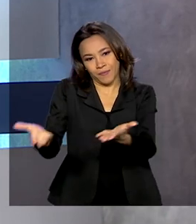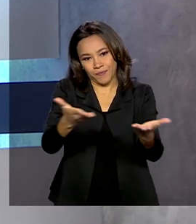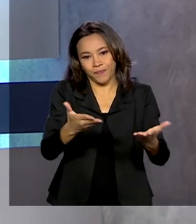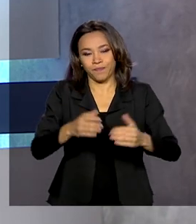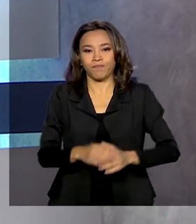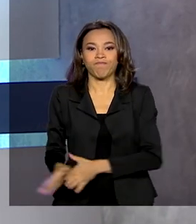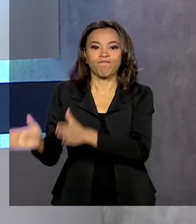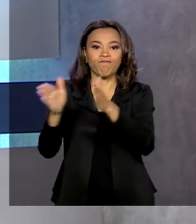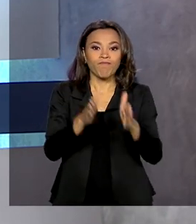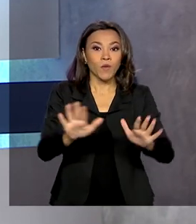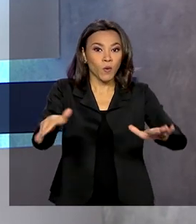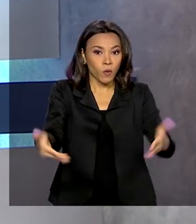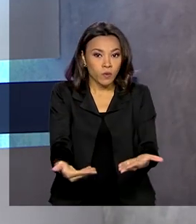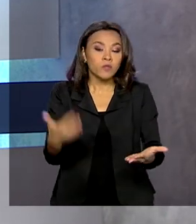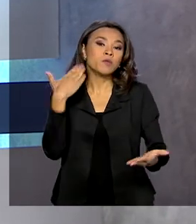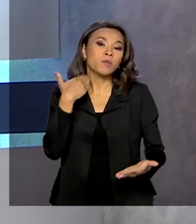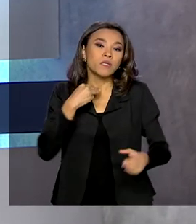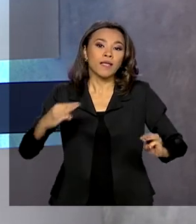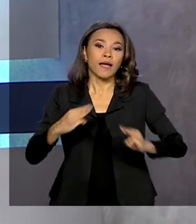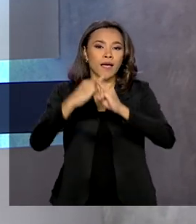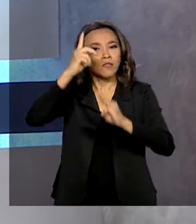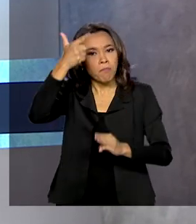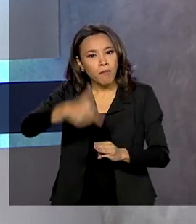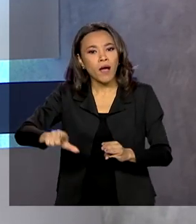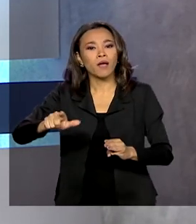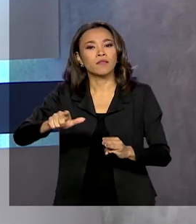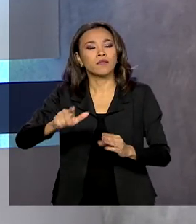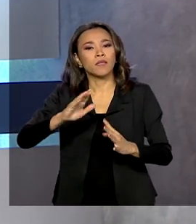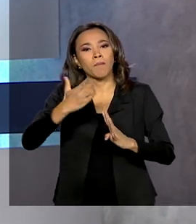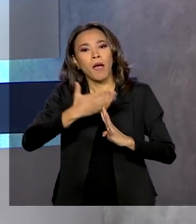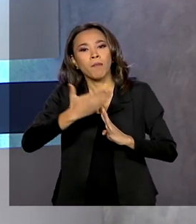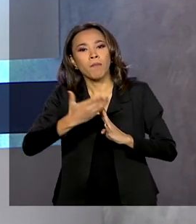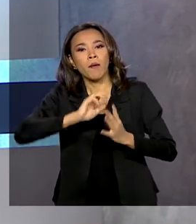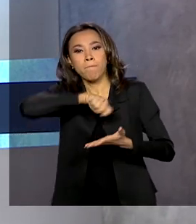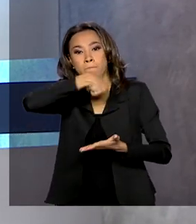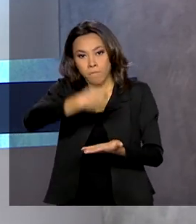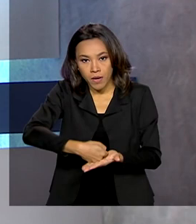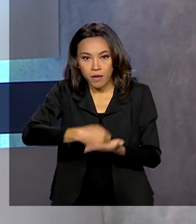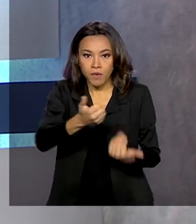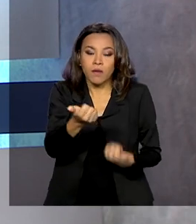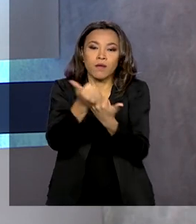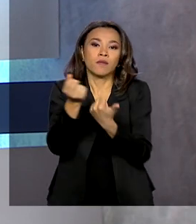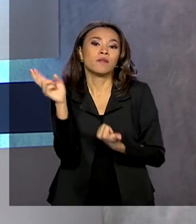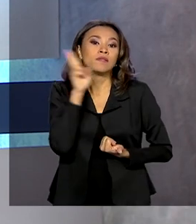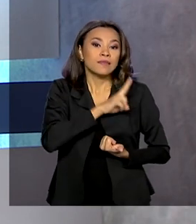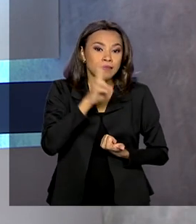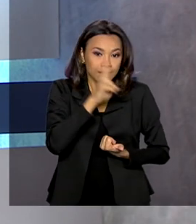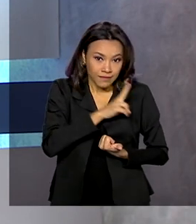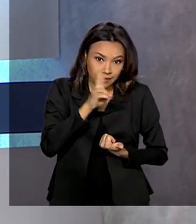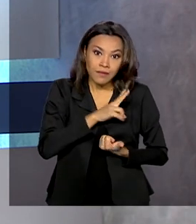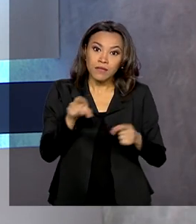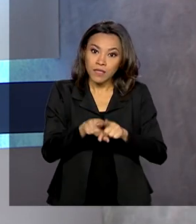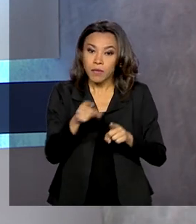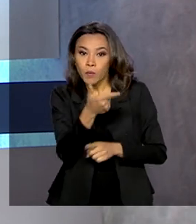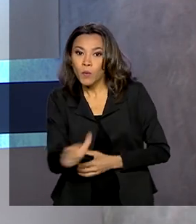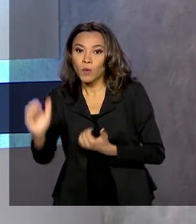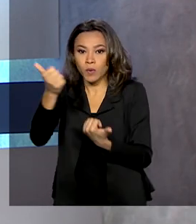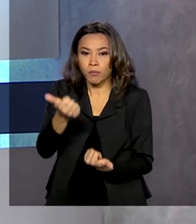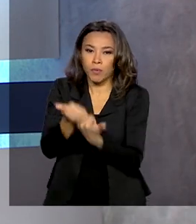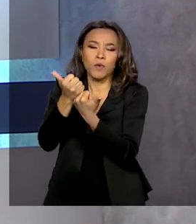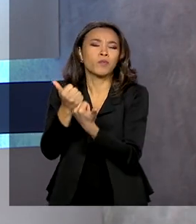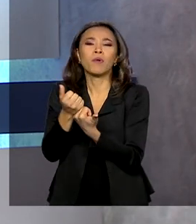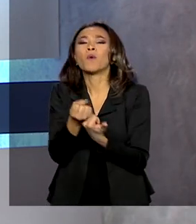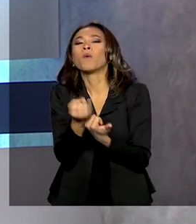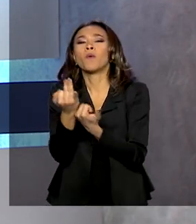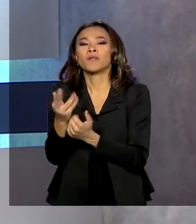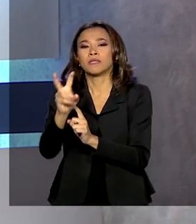A Caixa faz hoje mais uma etapa de pagamento do auxílio emergencial e do auxílio extensão para 5 milhões